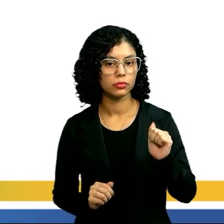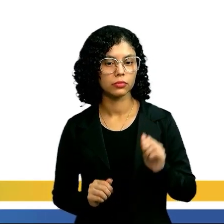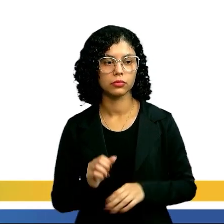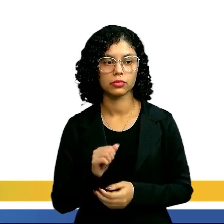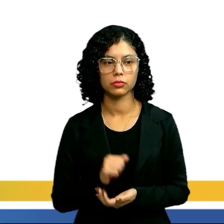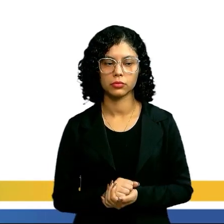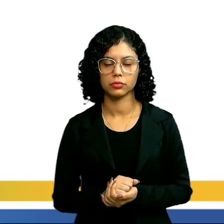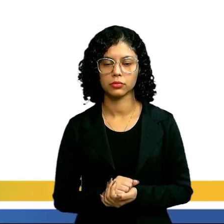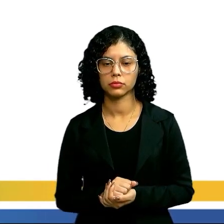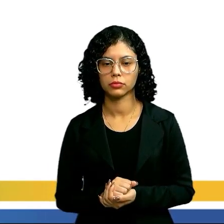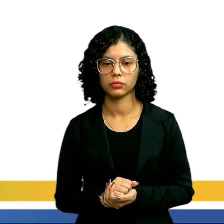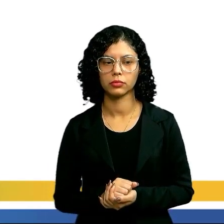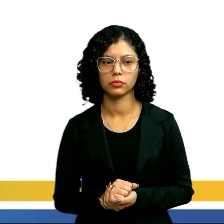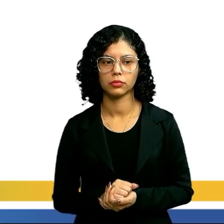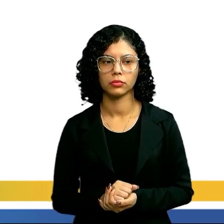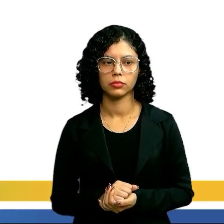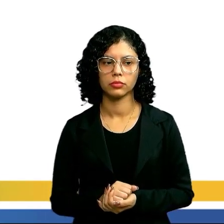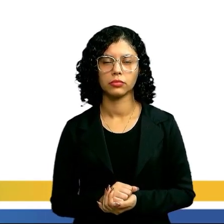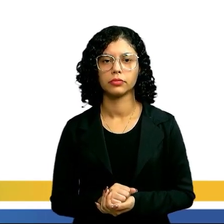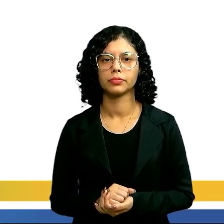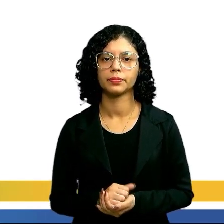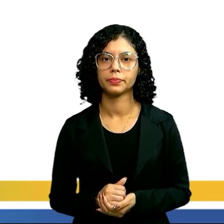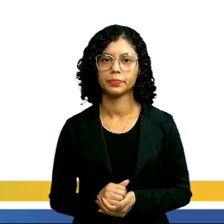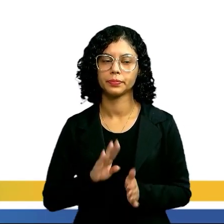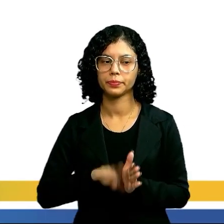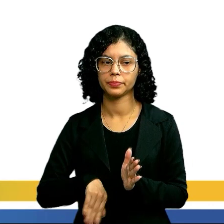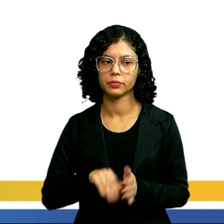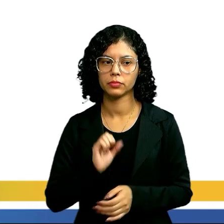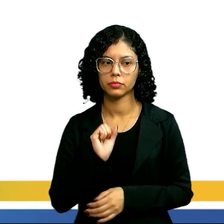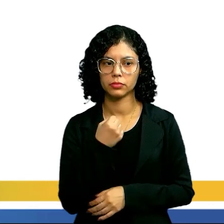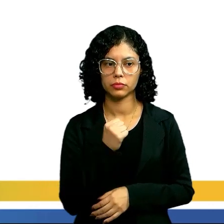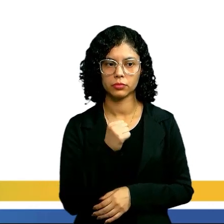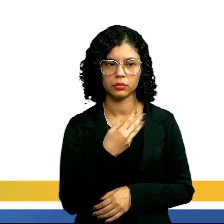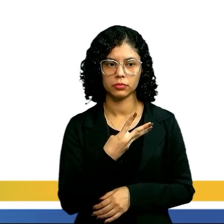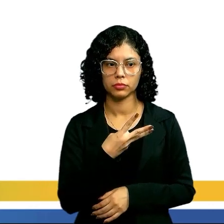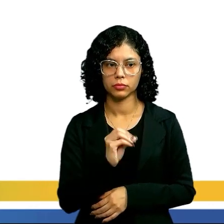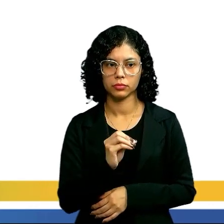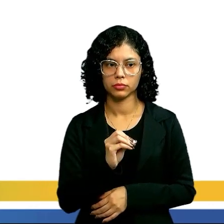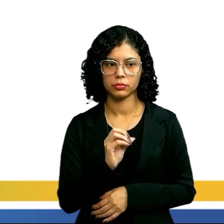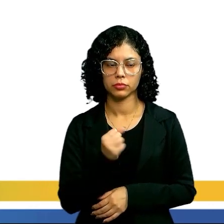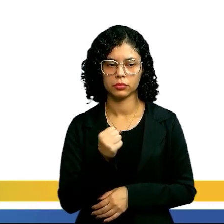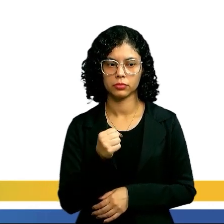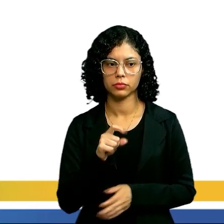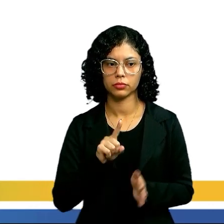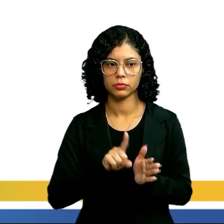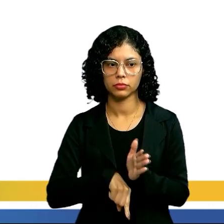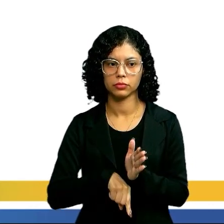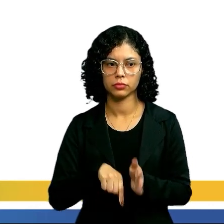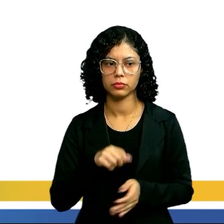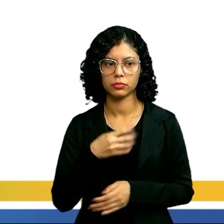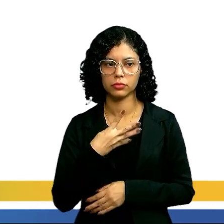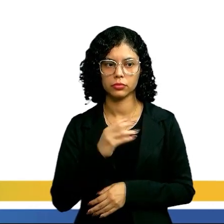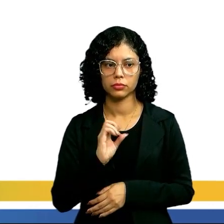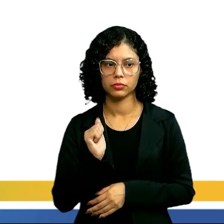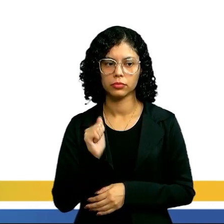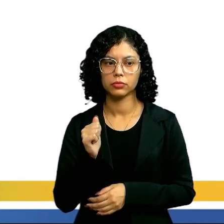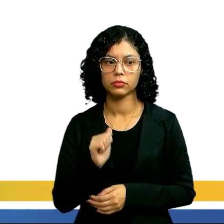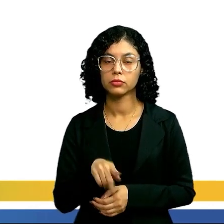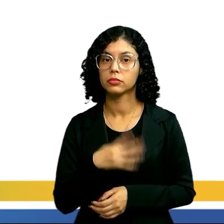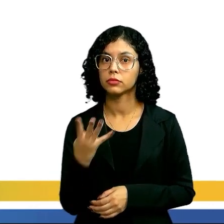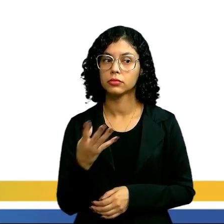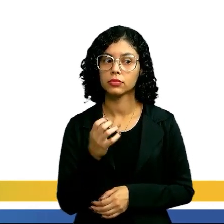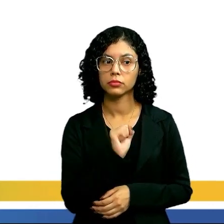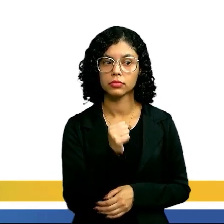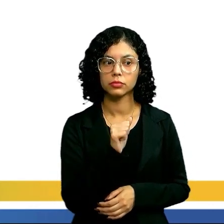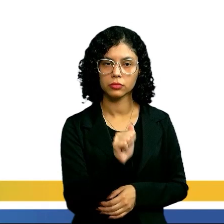Vamos fazer aí uma subtração. Então, 48A menos 40A é igual a